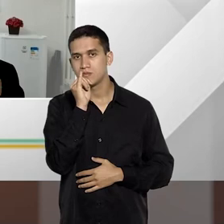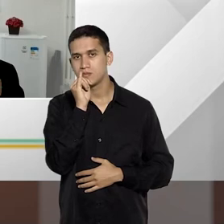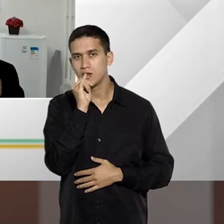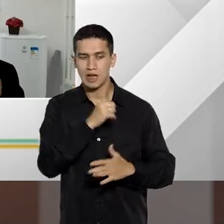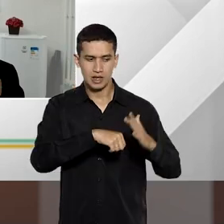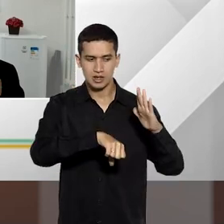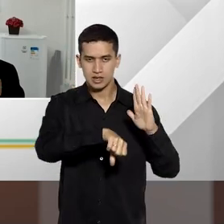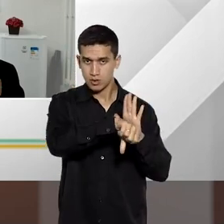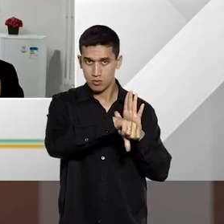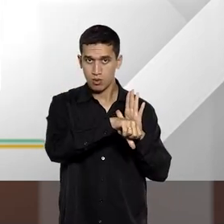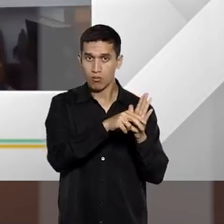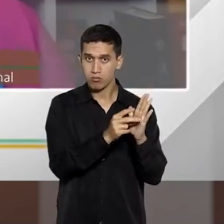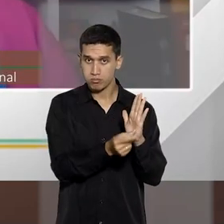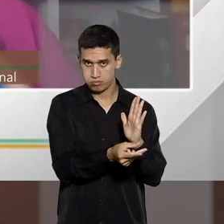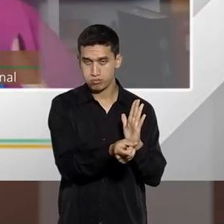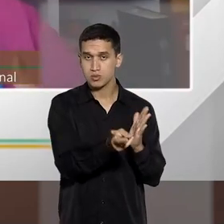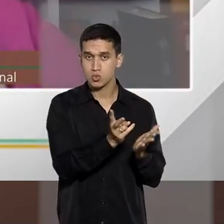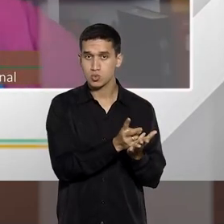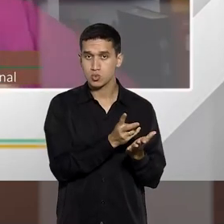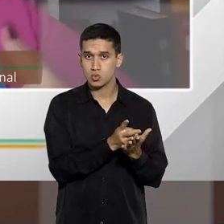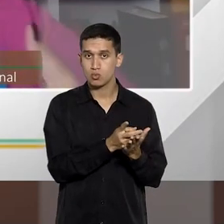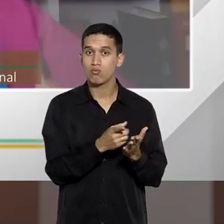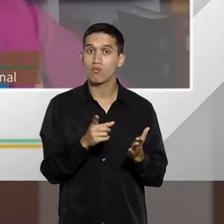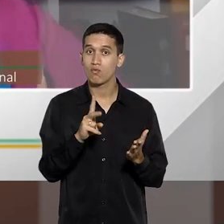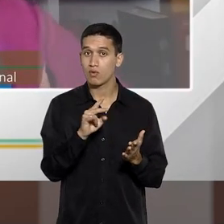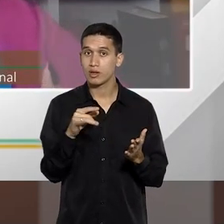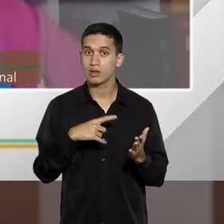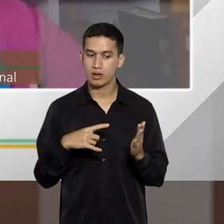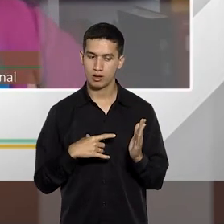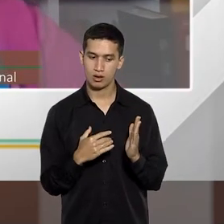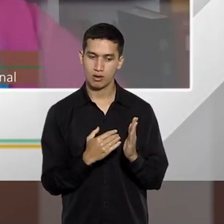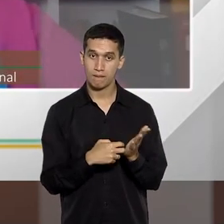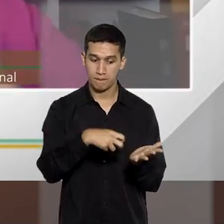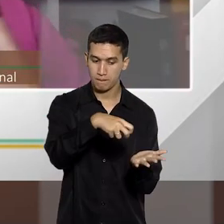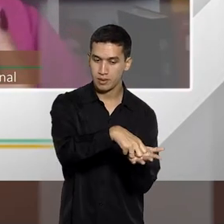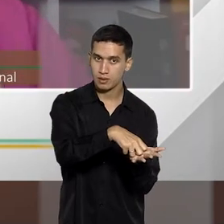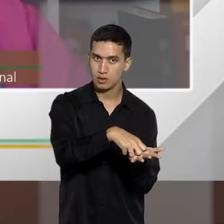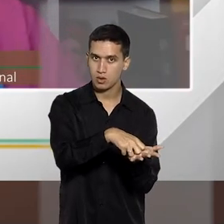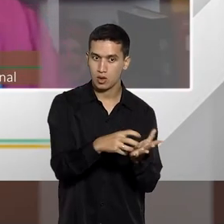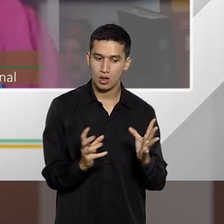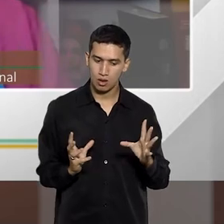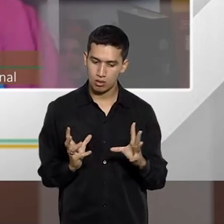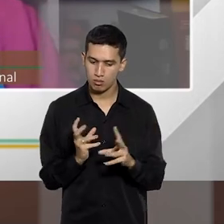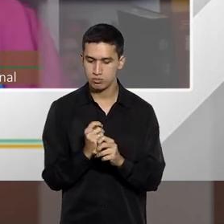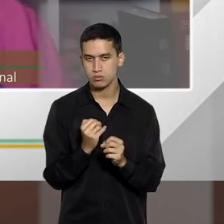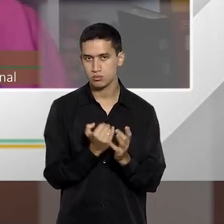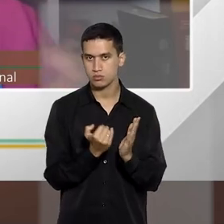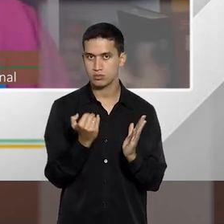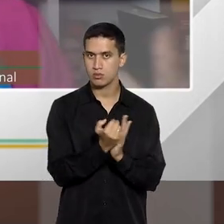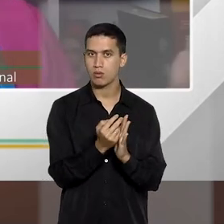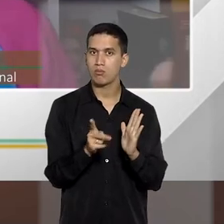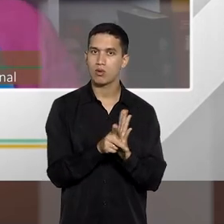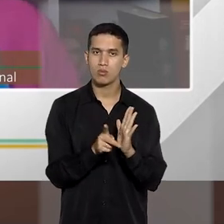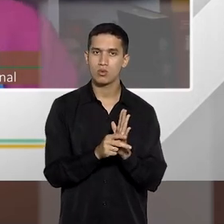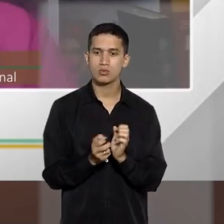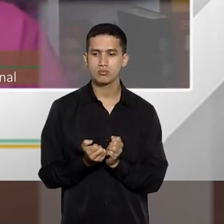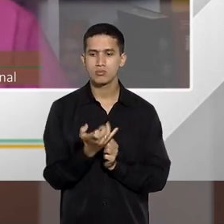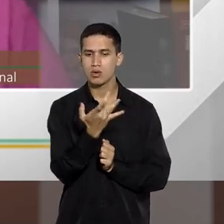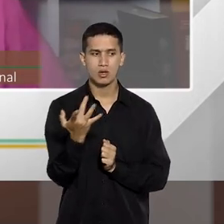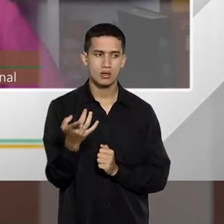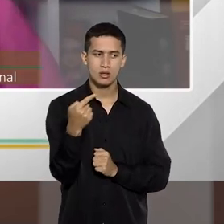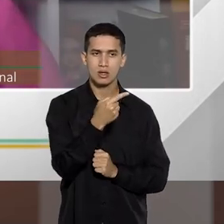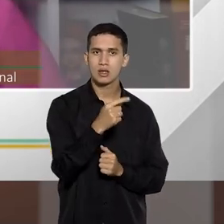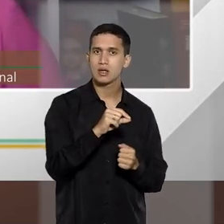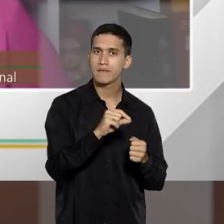crime continuado, você vai ter um acréscimo na pena em razão do número de reiterações. Então, quantas vezes esse indivíduo